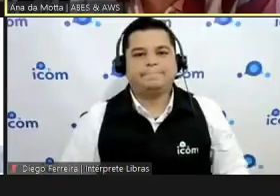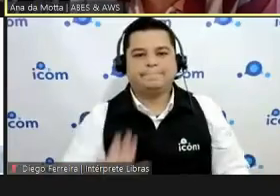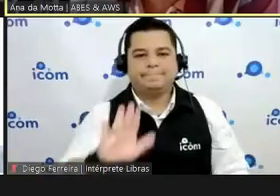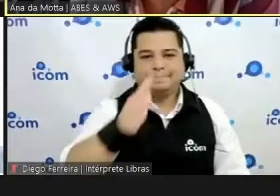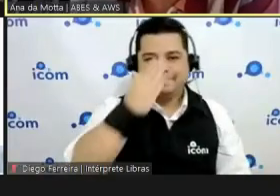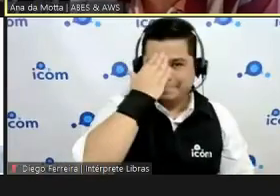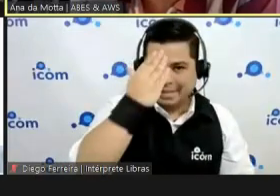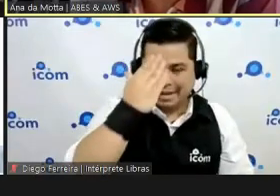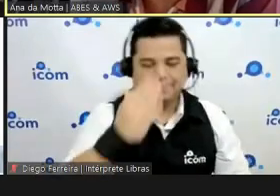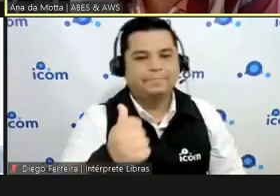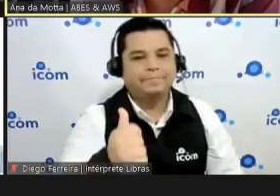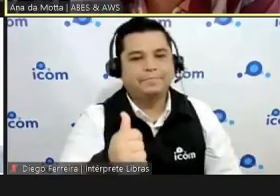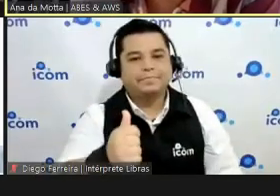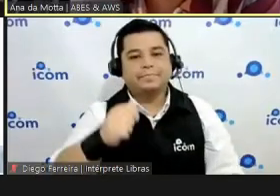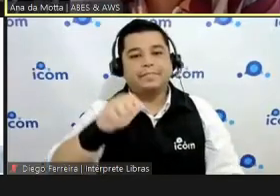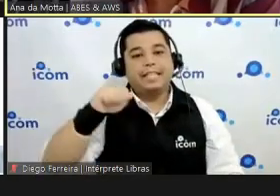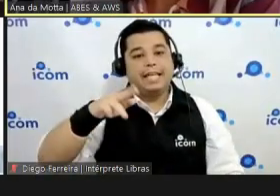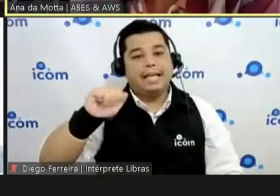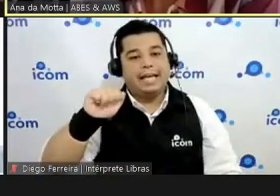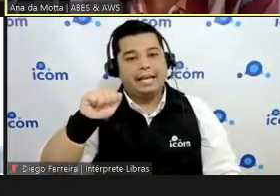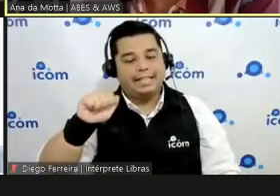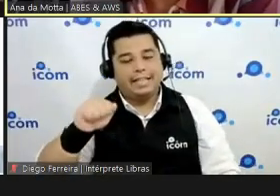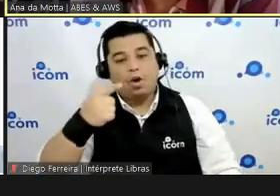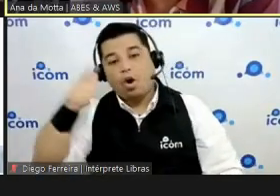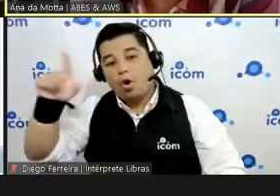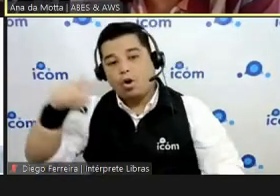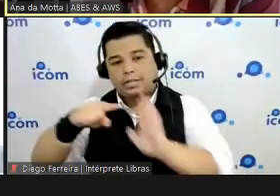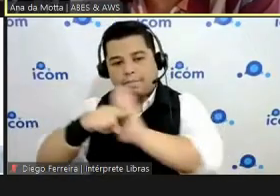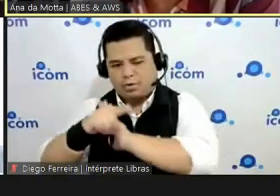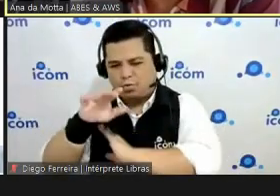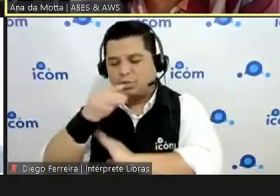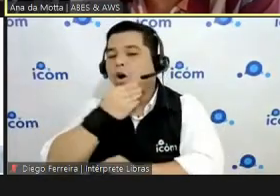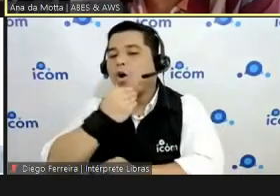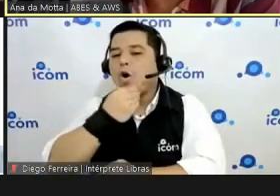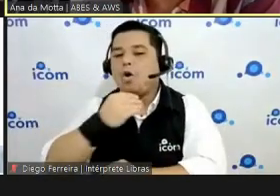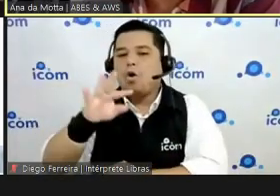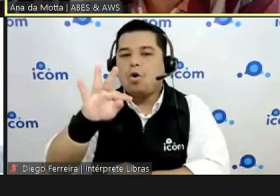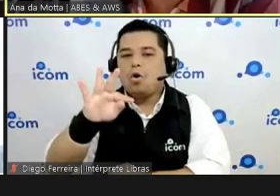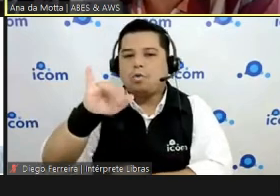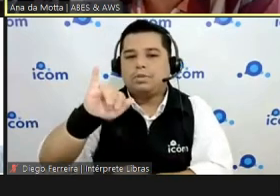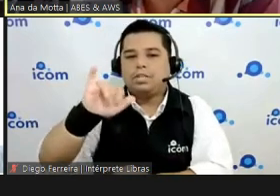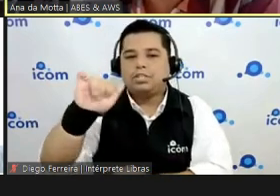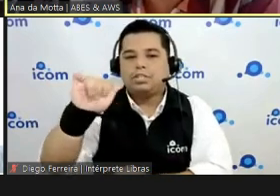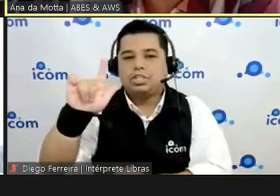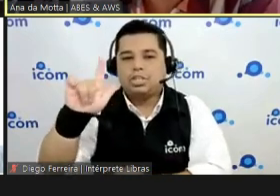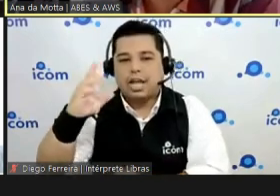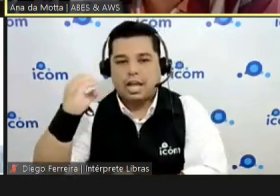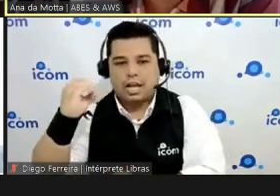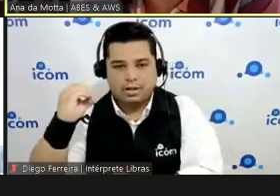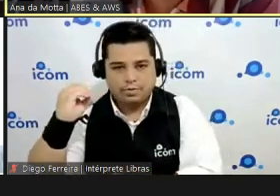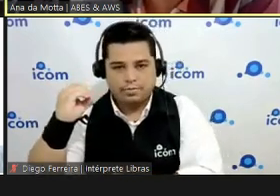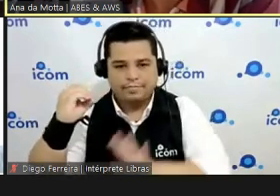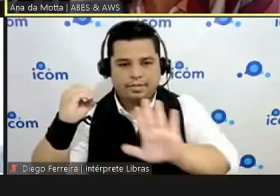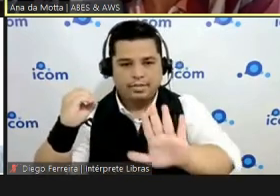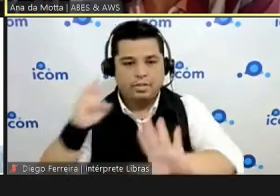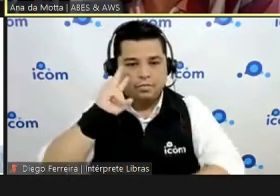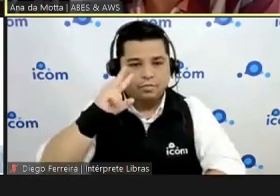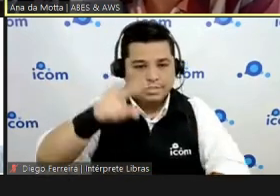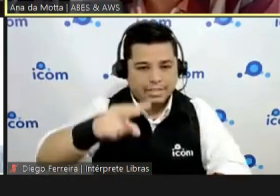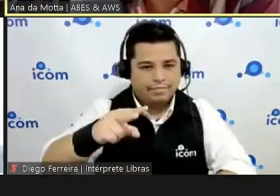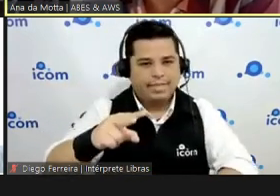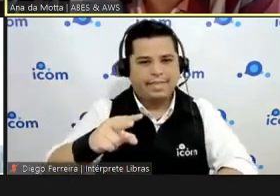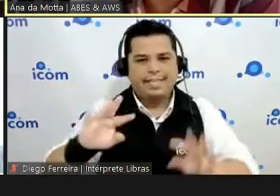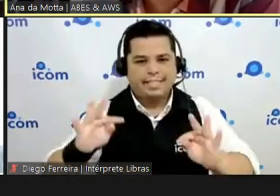Essa vem do Thiago Vaz e ele fala disso, Lara, como ligar com as diferenças tecnológicas?